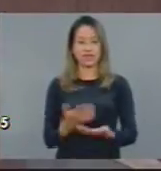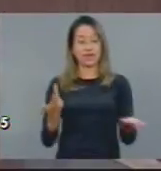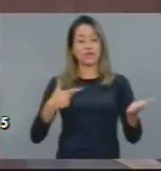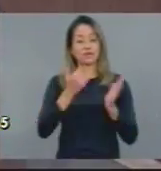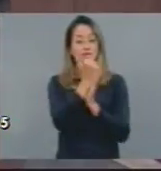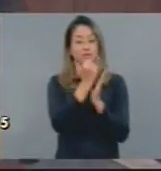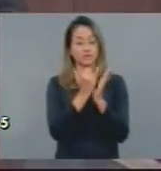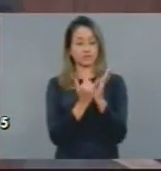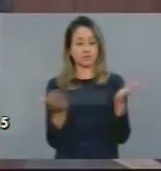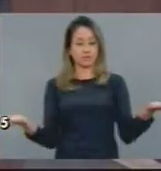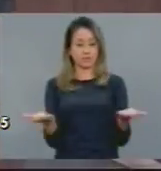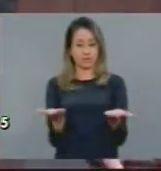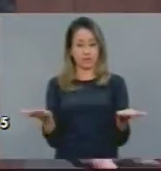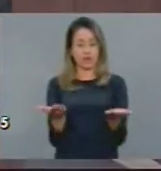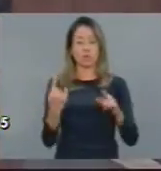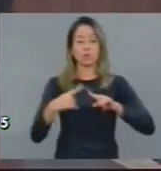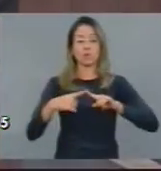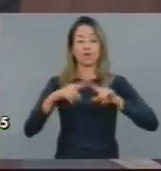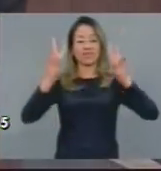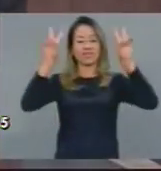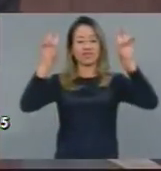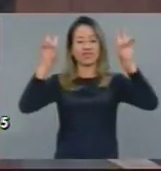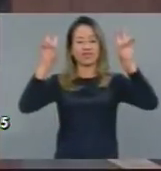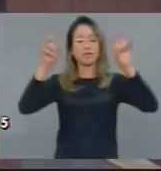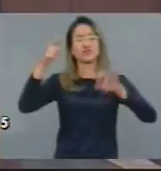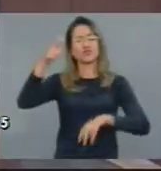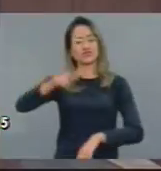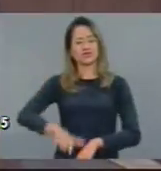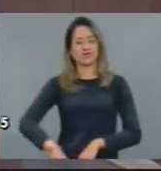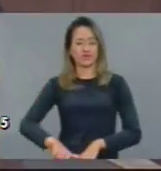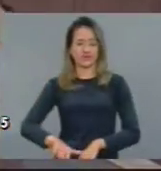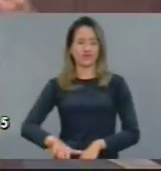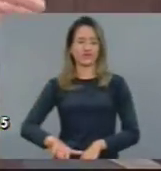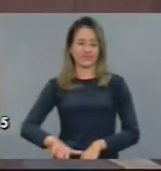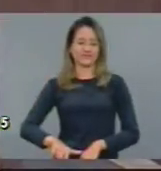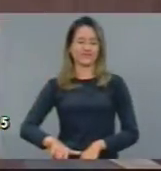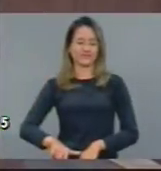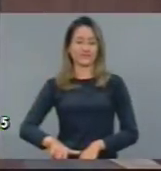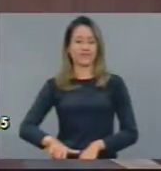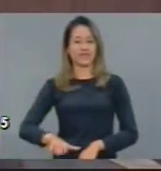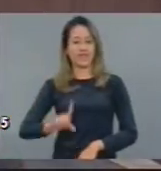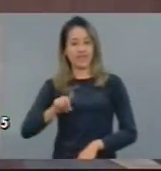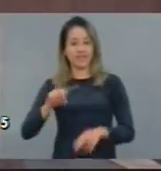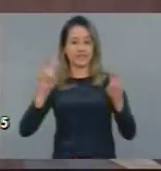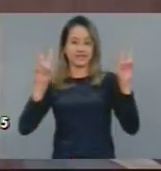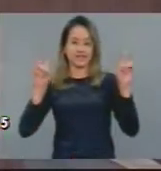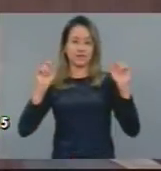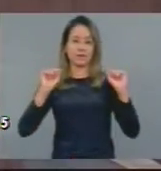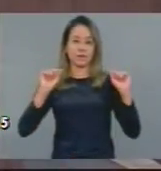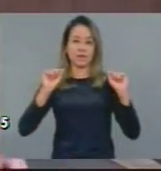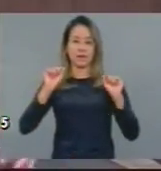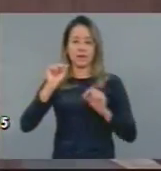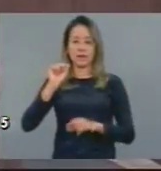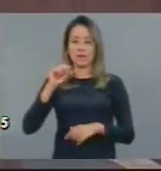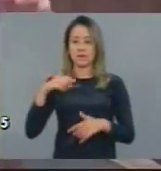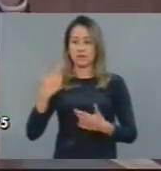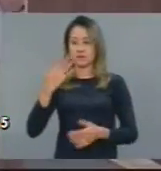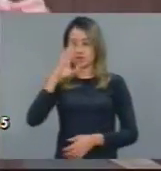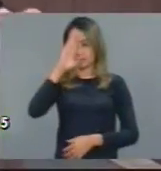para tratar mais de uma vez, dado que é uma prioridade do nosso mandato,